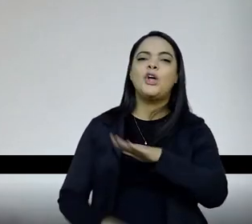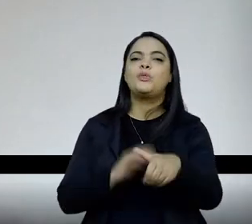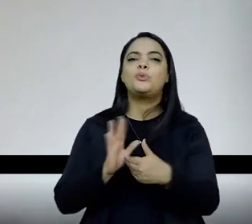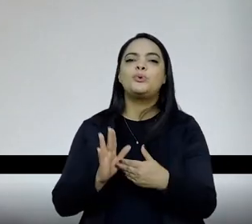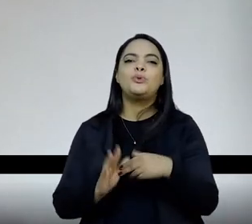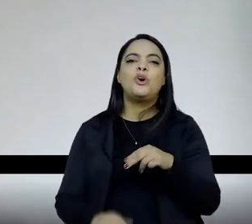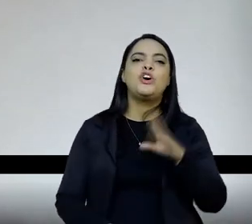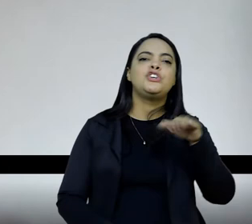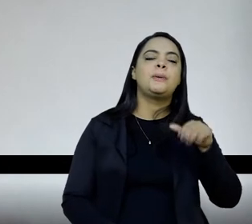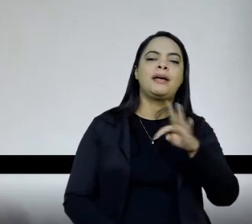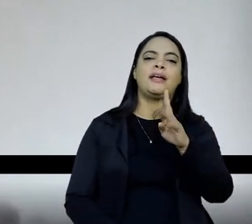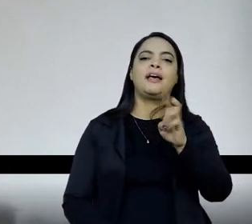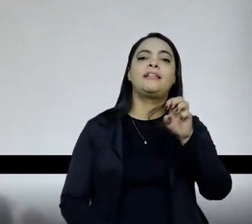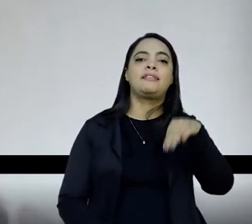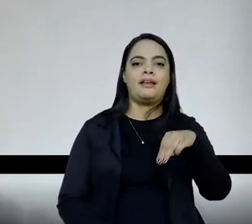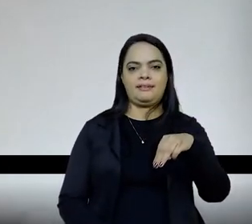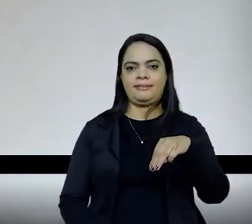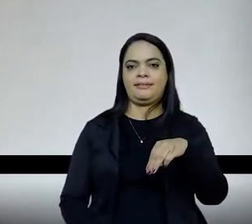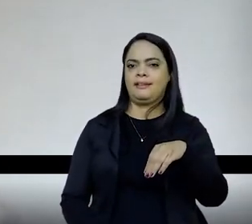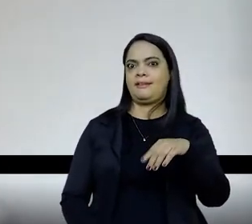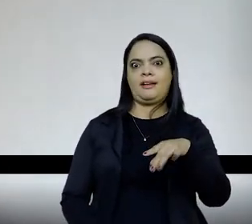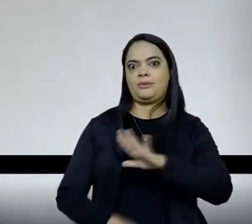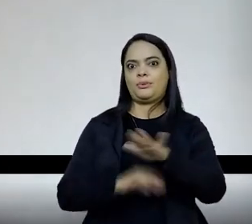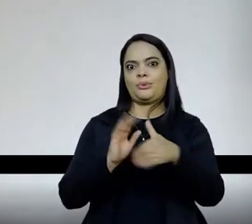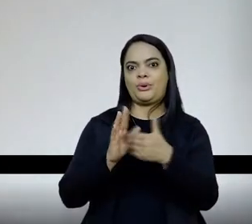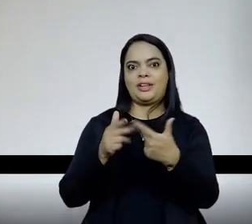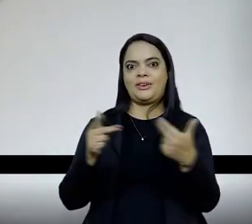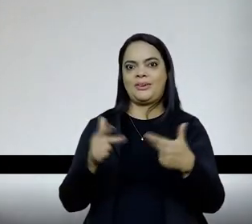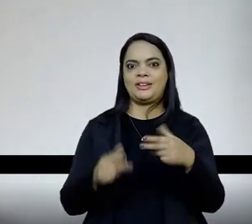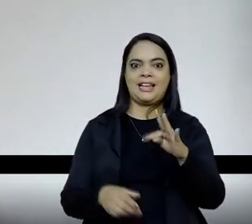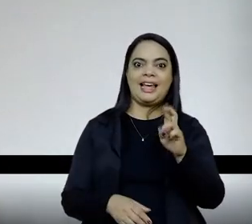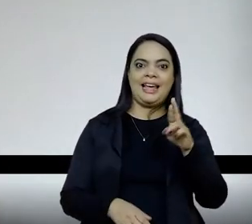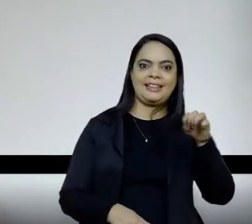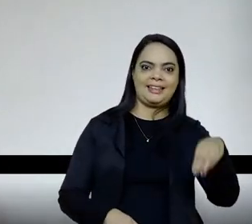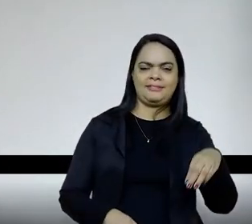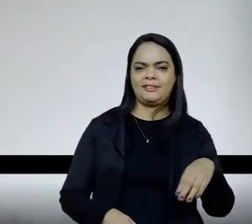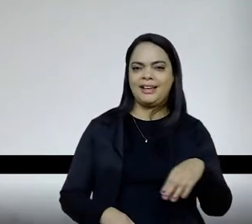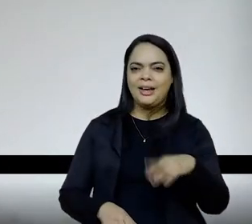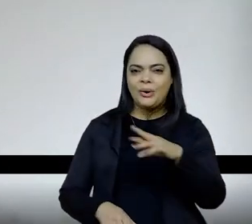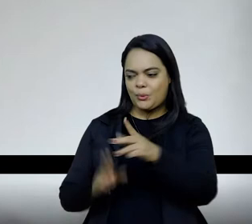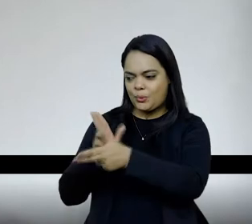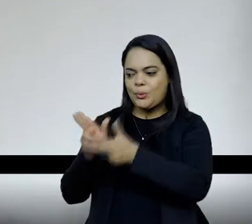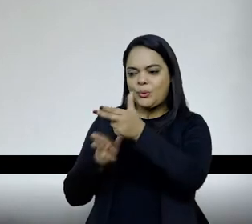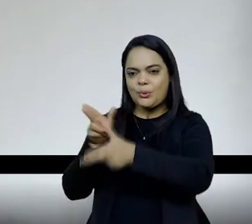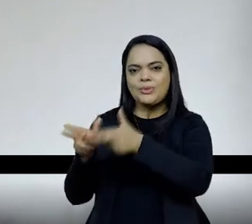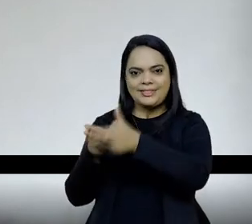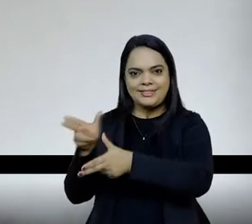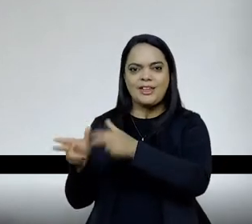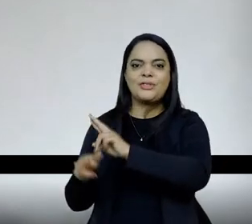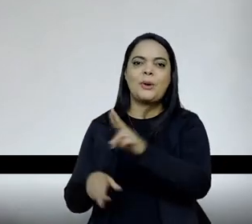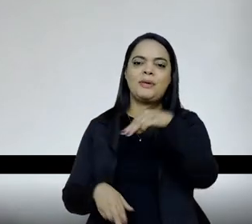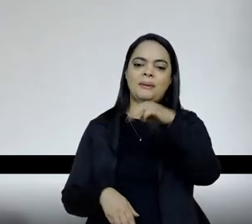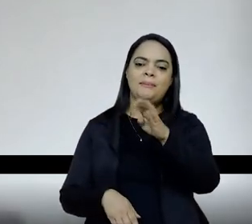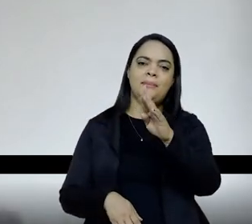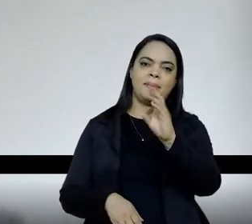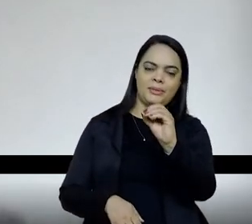trem, o trem que a gente tem, gente chama de metrô, então, em Belo Horizonte, a gente